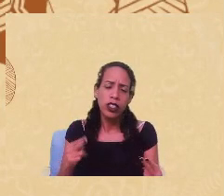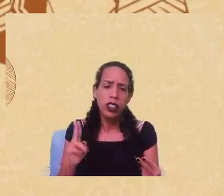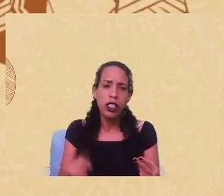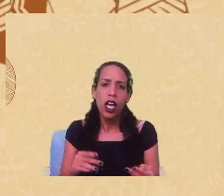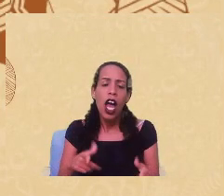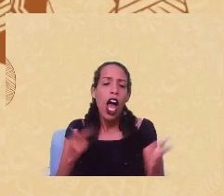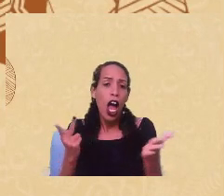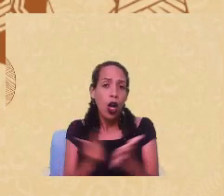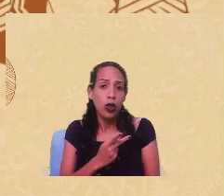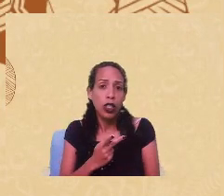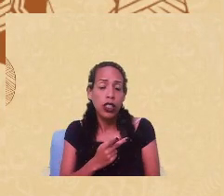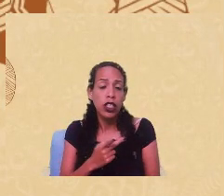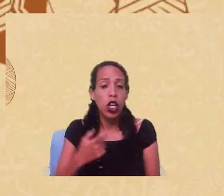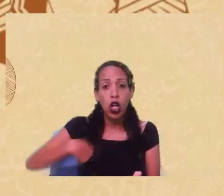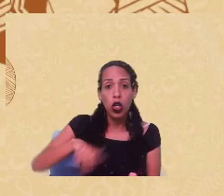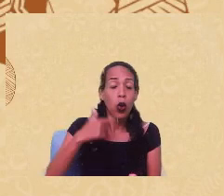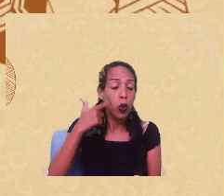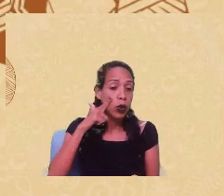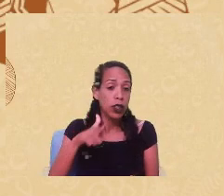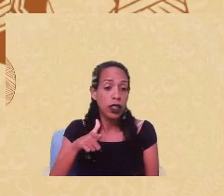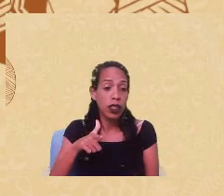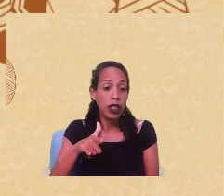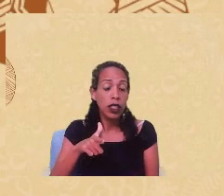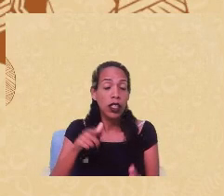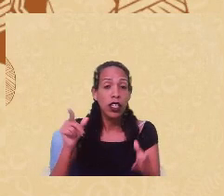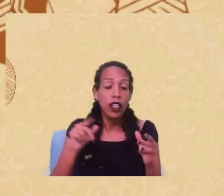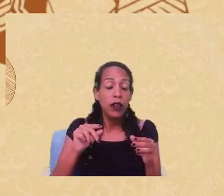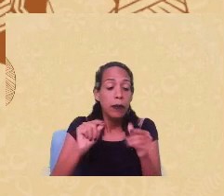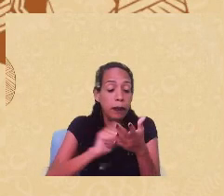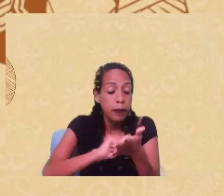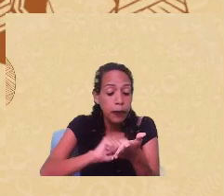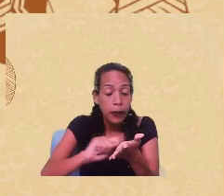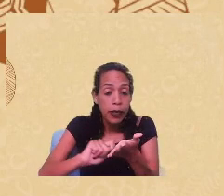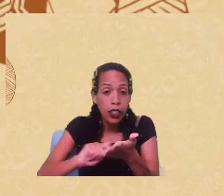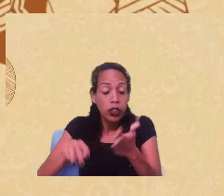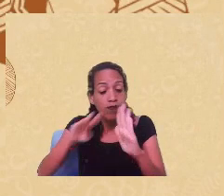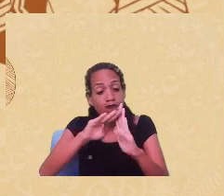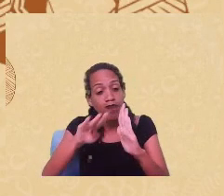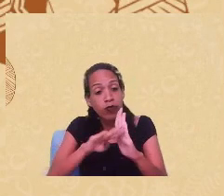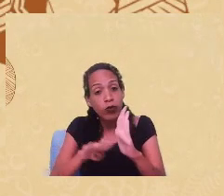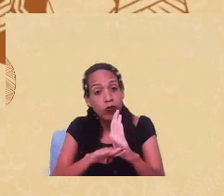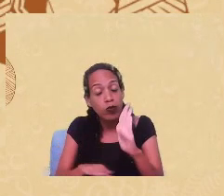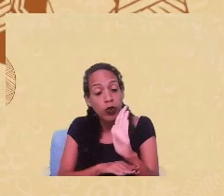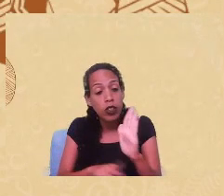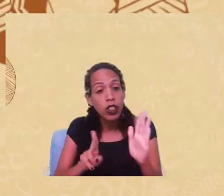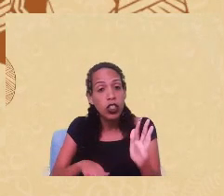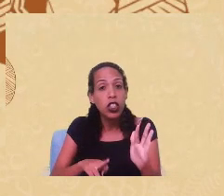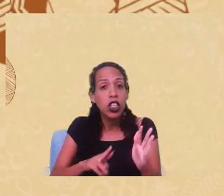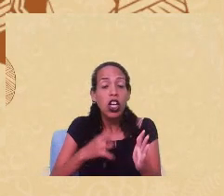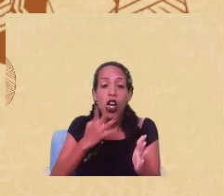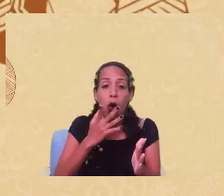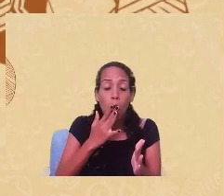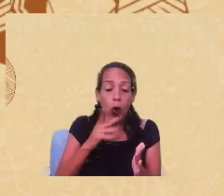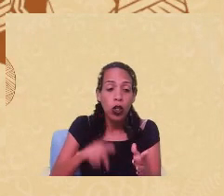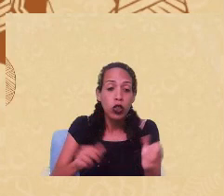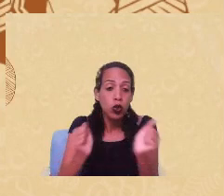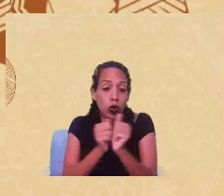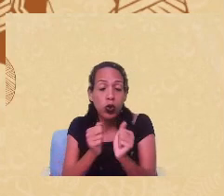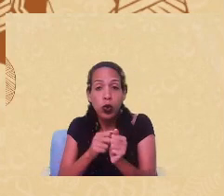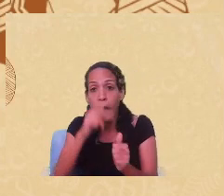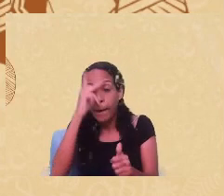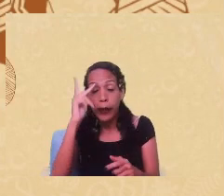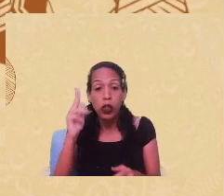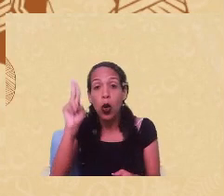aconteceram sem que a gente conseguisse preencher esse dado, né, preencher esse dado de raça-cor junto à pessoa que é a usuária.